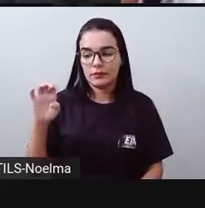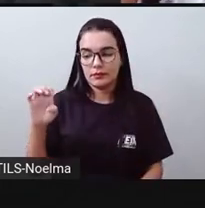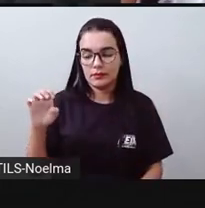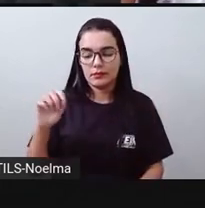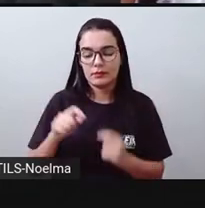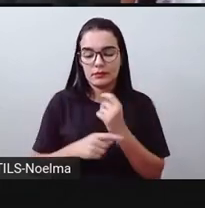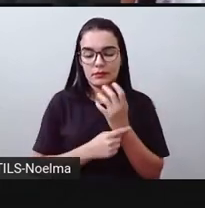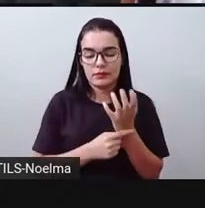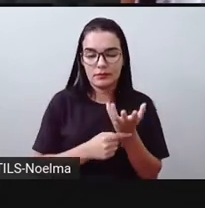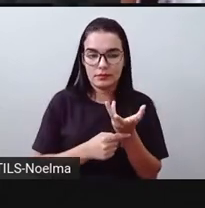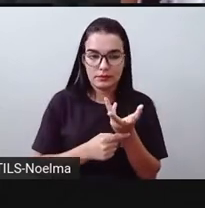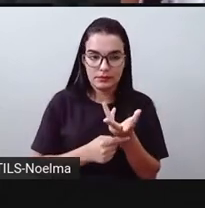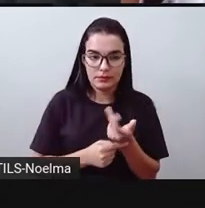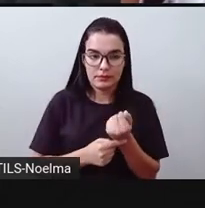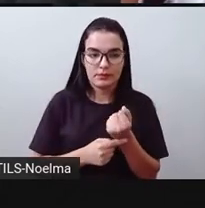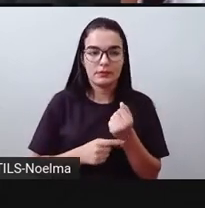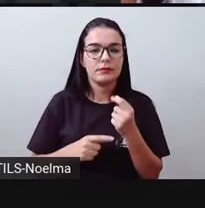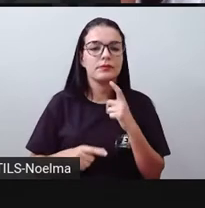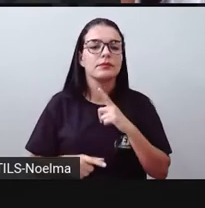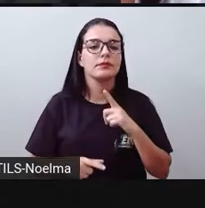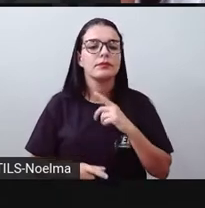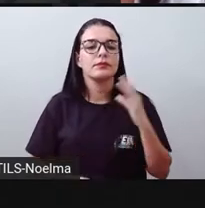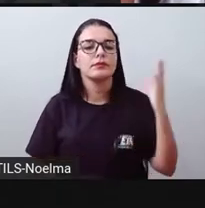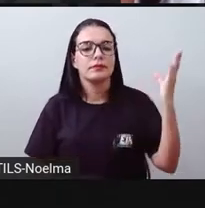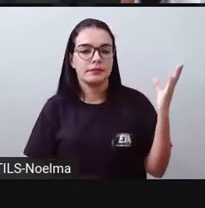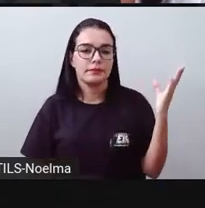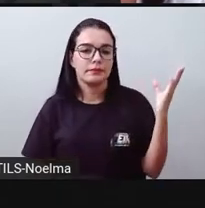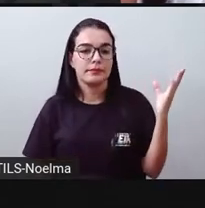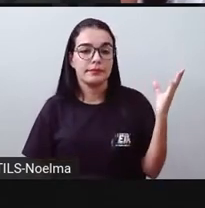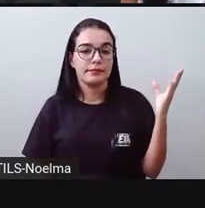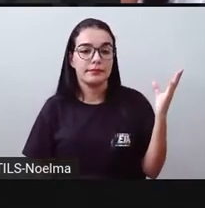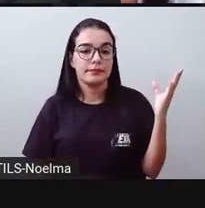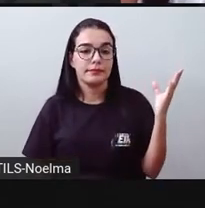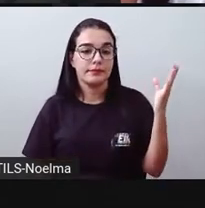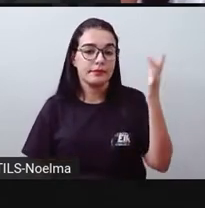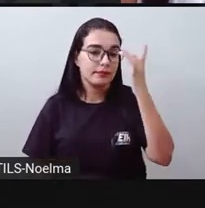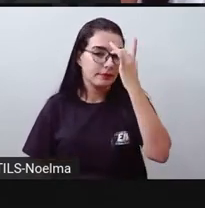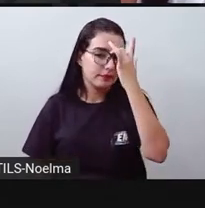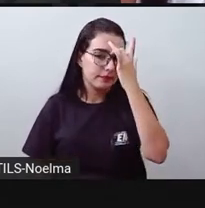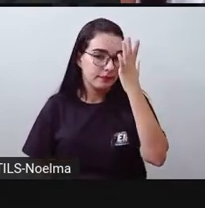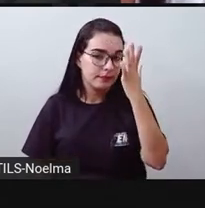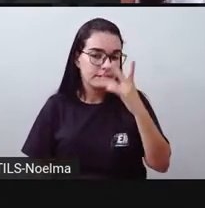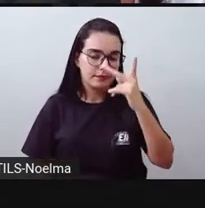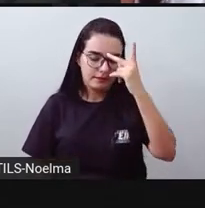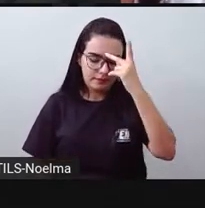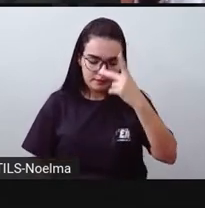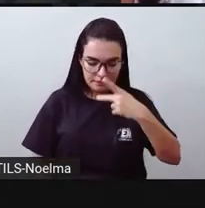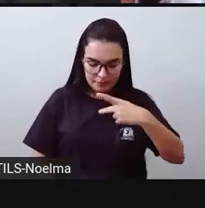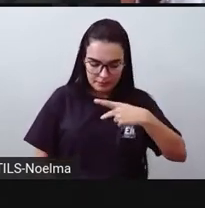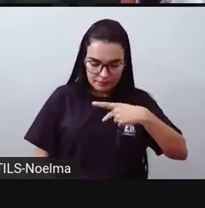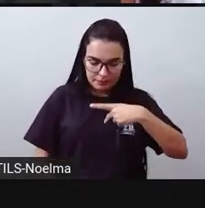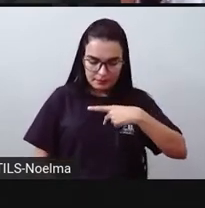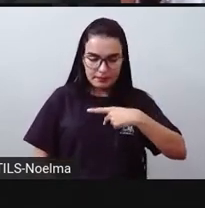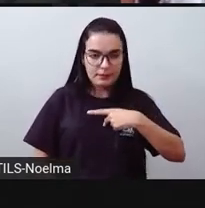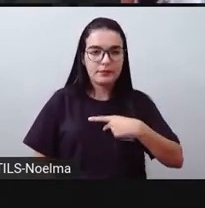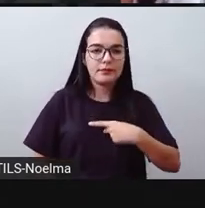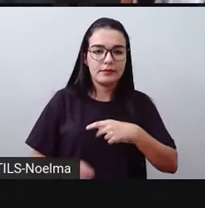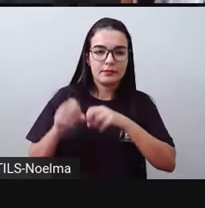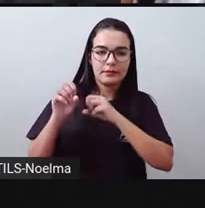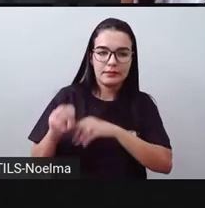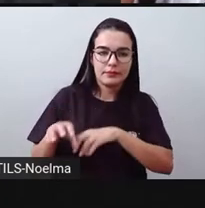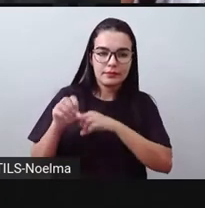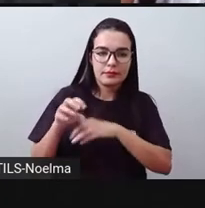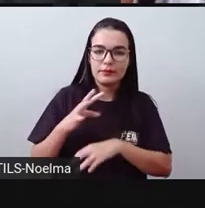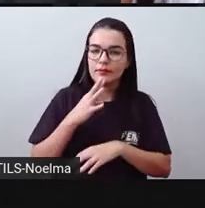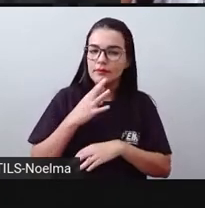neste dicionário, a Pró encontrou o significado. Aptidão inata para aplicar conhecimentos usando